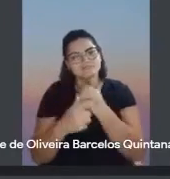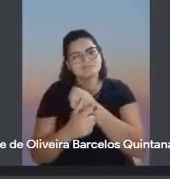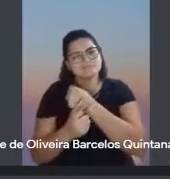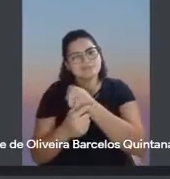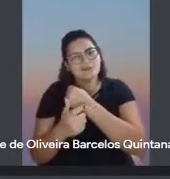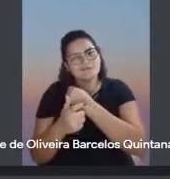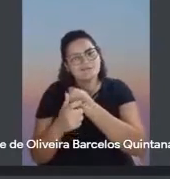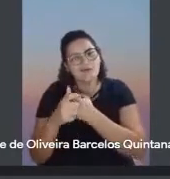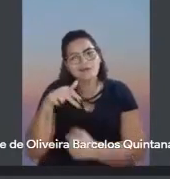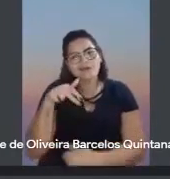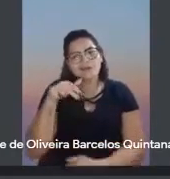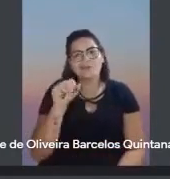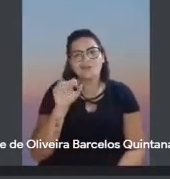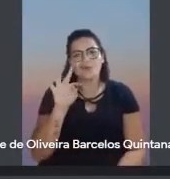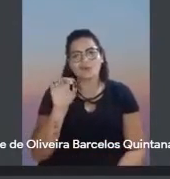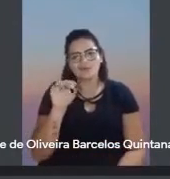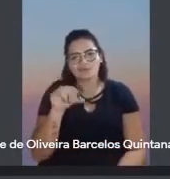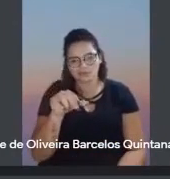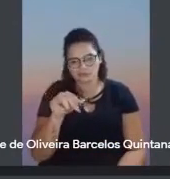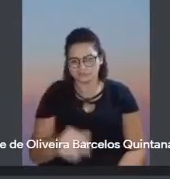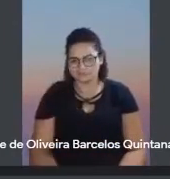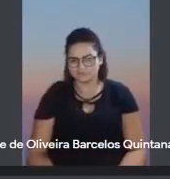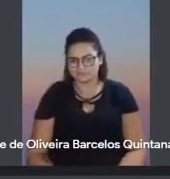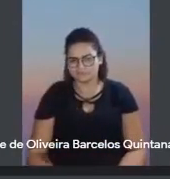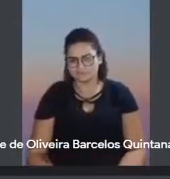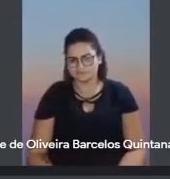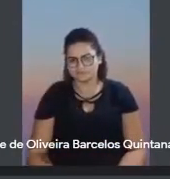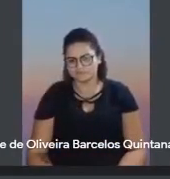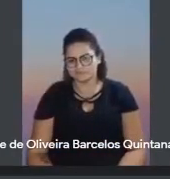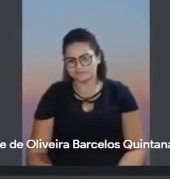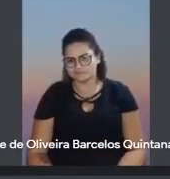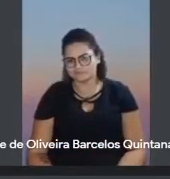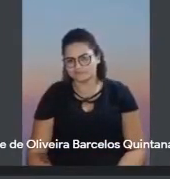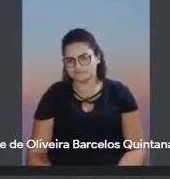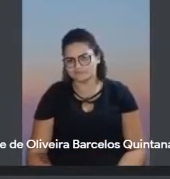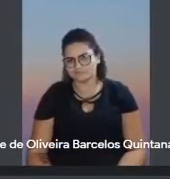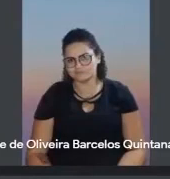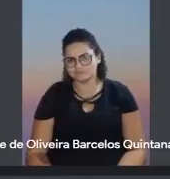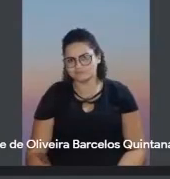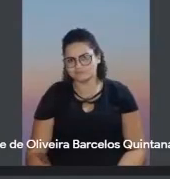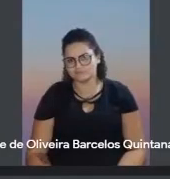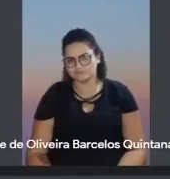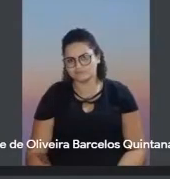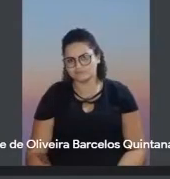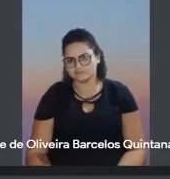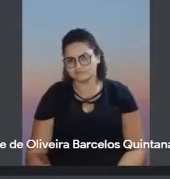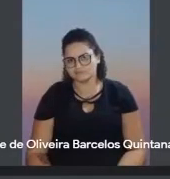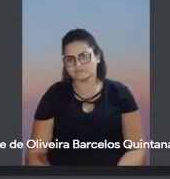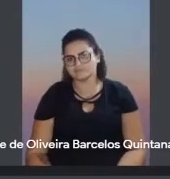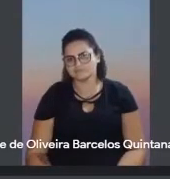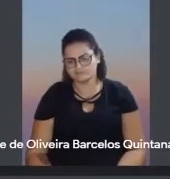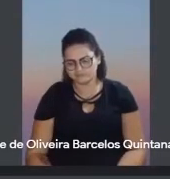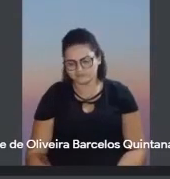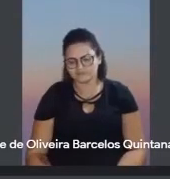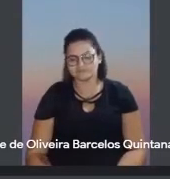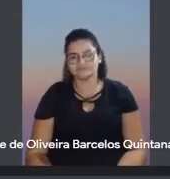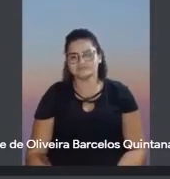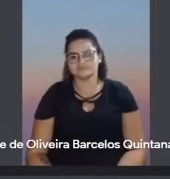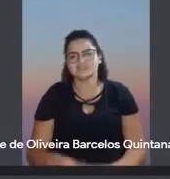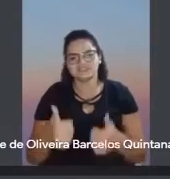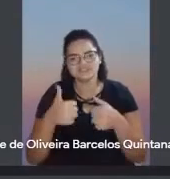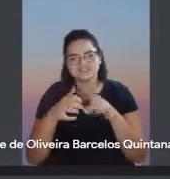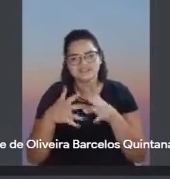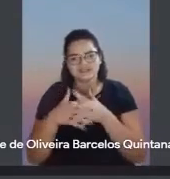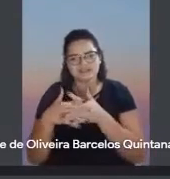aqui. A gente está aberto o microfone. Desligou, Noito? Isso, porque estava dando um